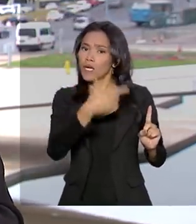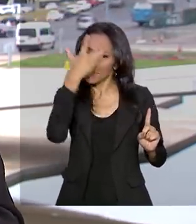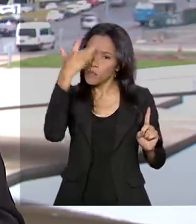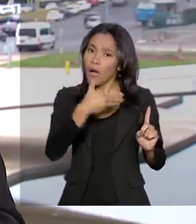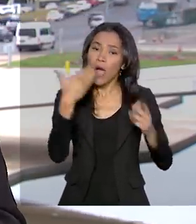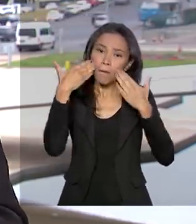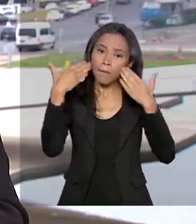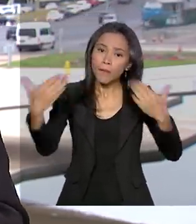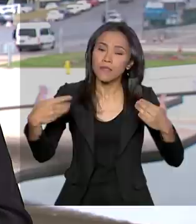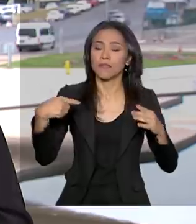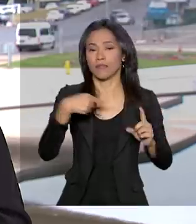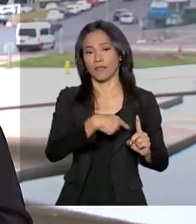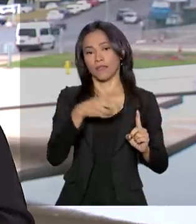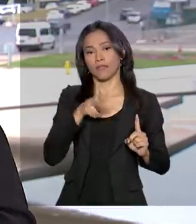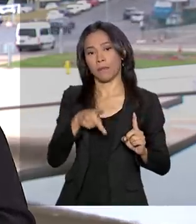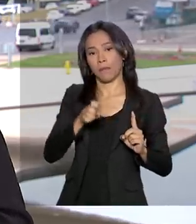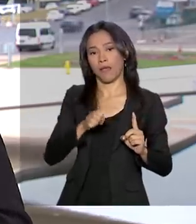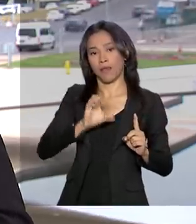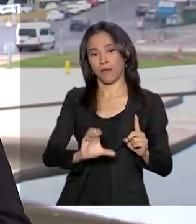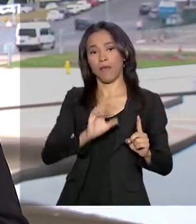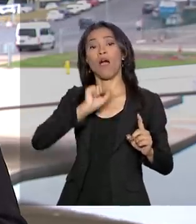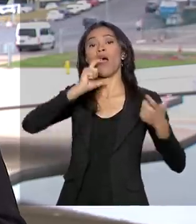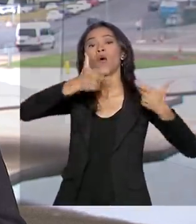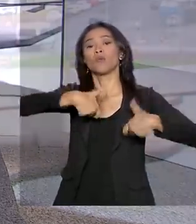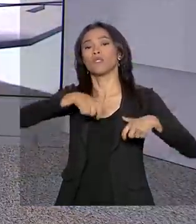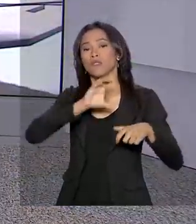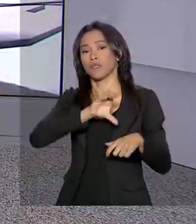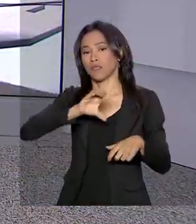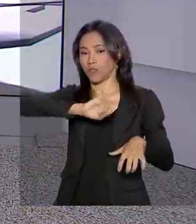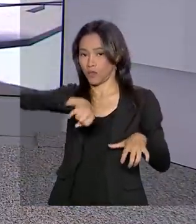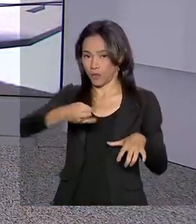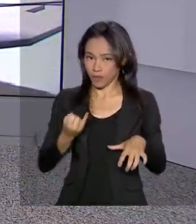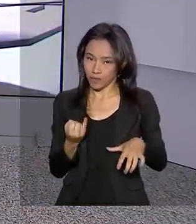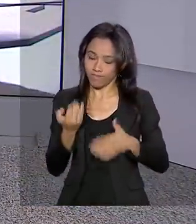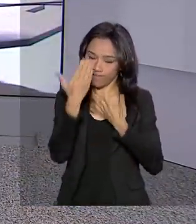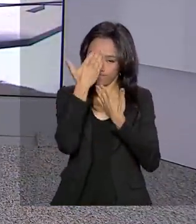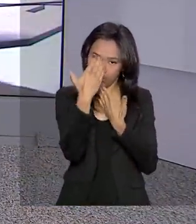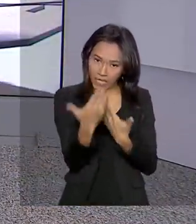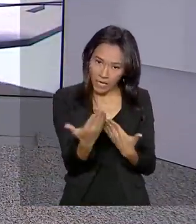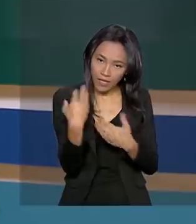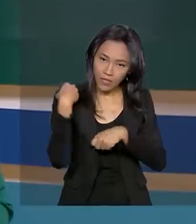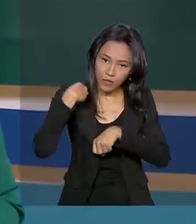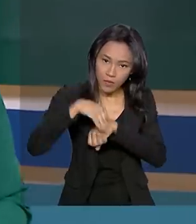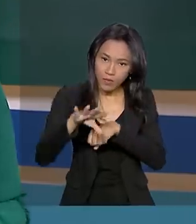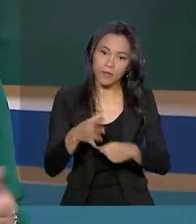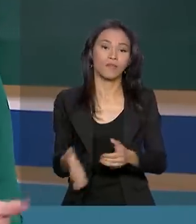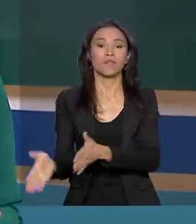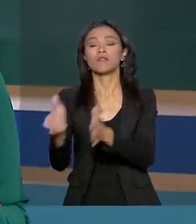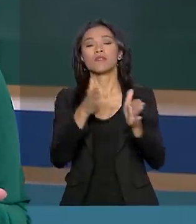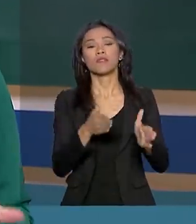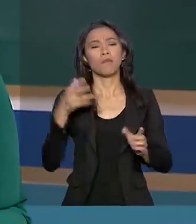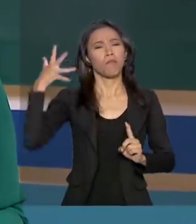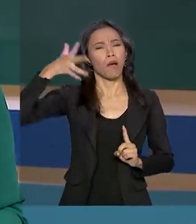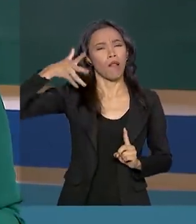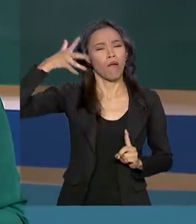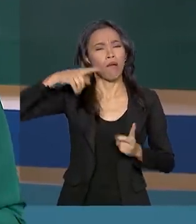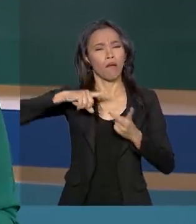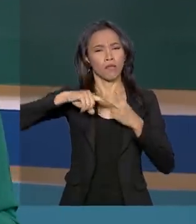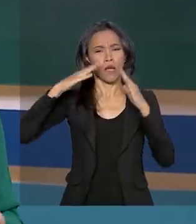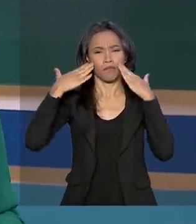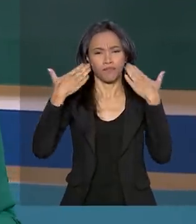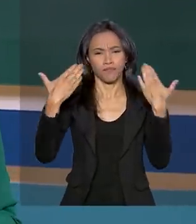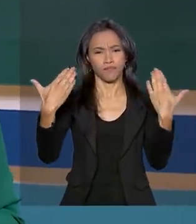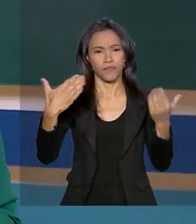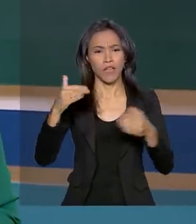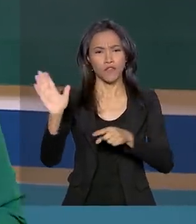sobre essa PEC na CCJ. Muito obrigada, Glauco, pelas suas informações. Palestras, exposições,